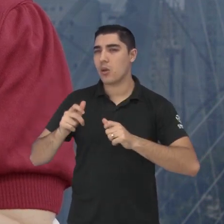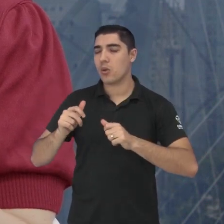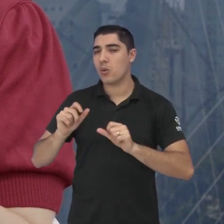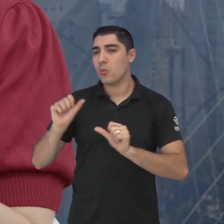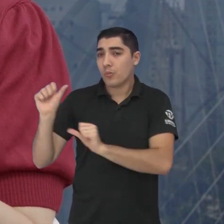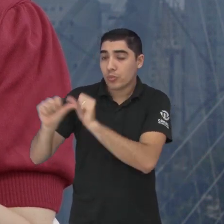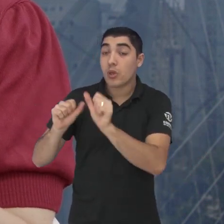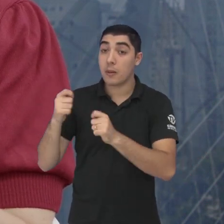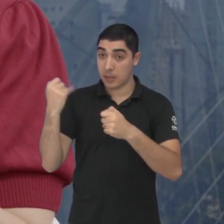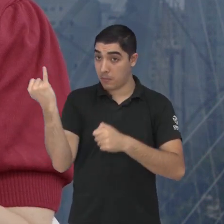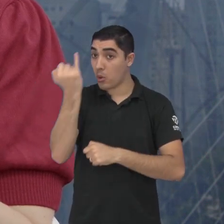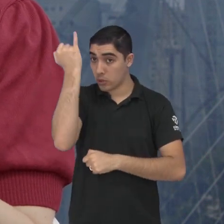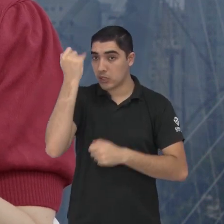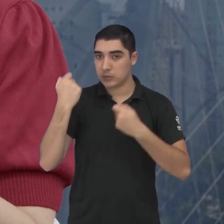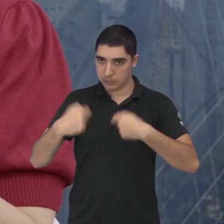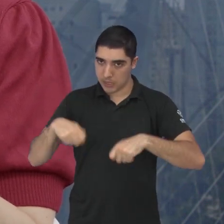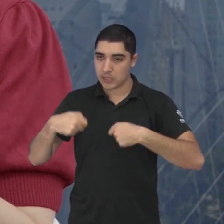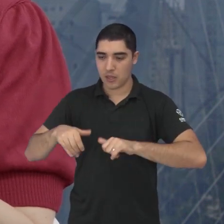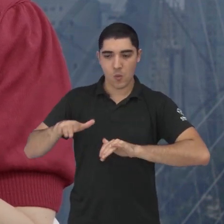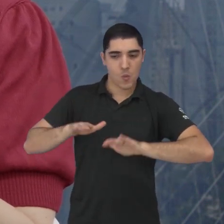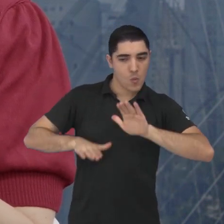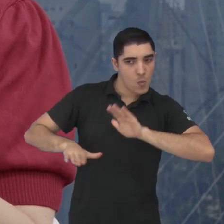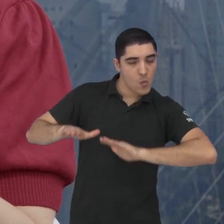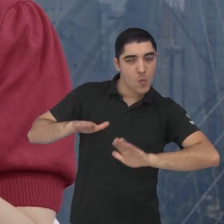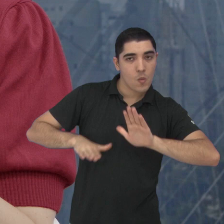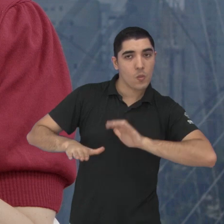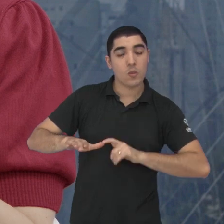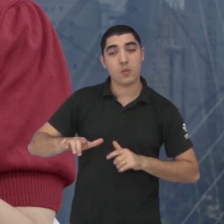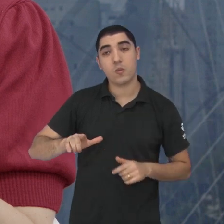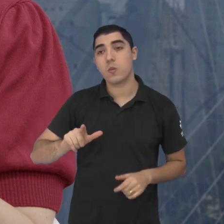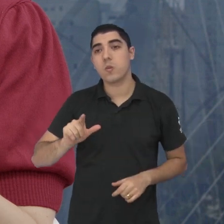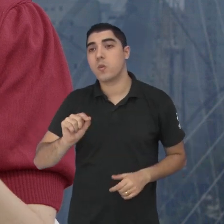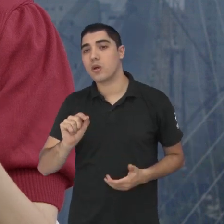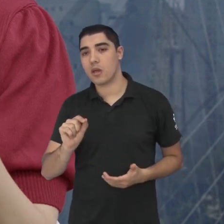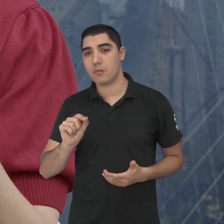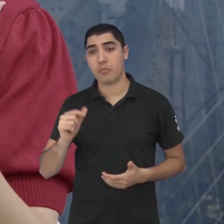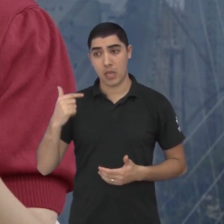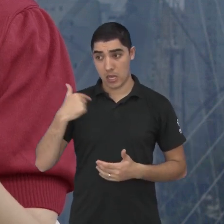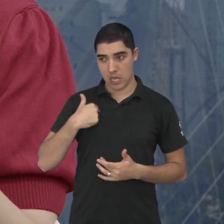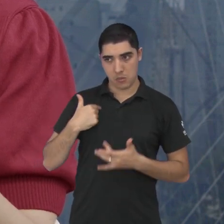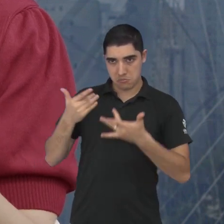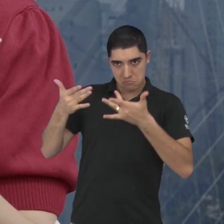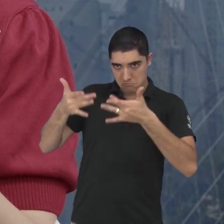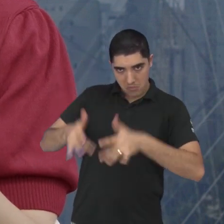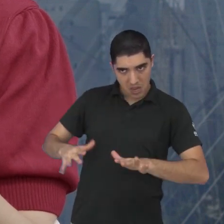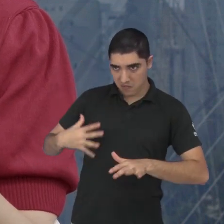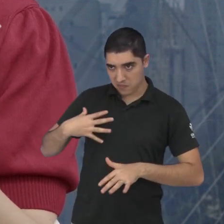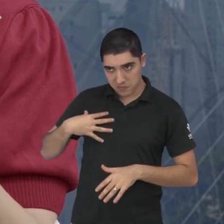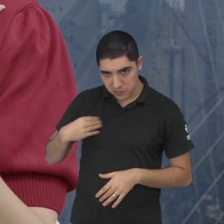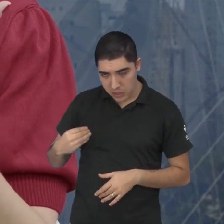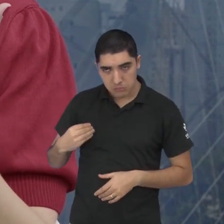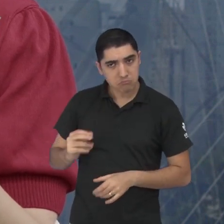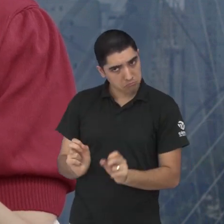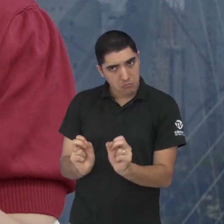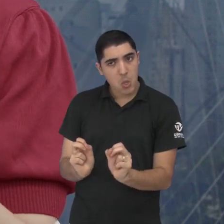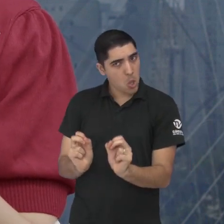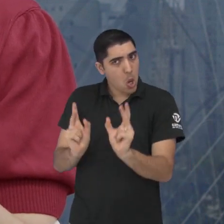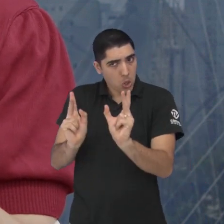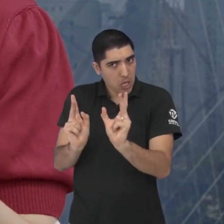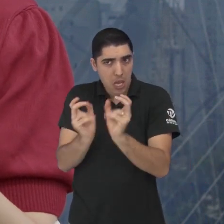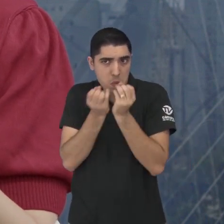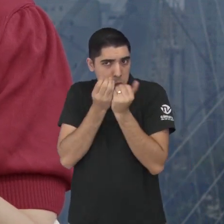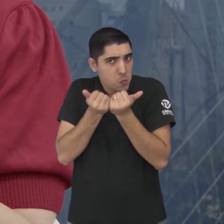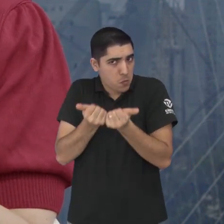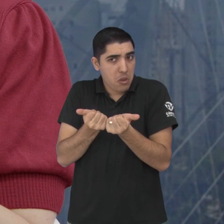muito importante ter o cuidado nesse movimento de que eu não querer ter filhos está tudo bem